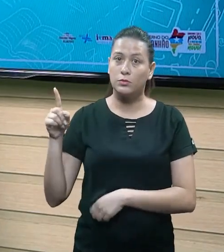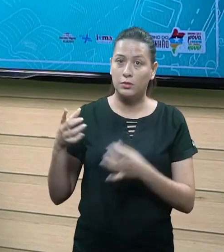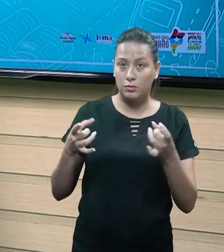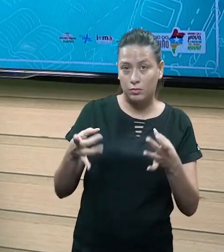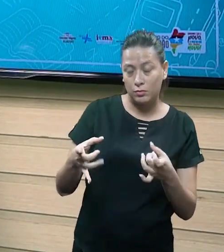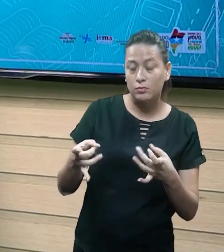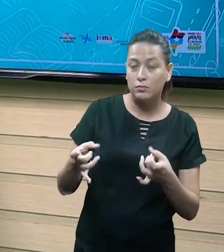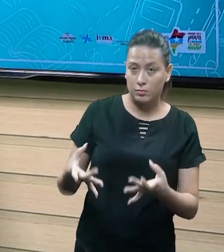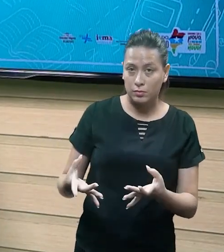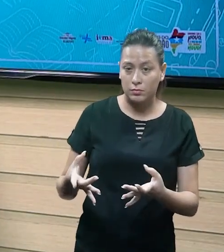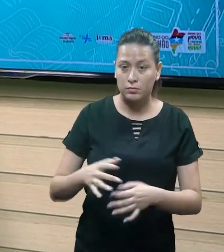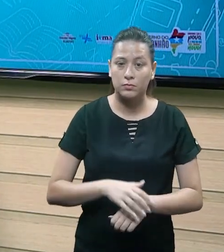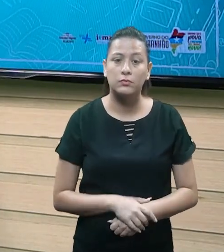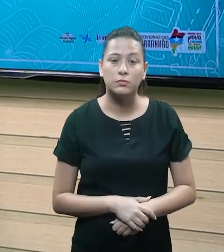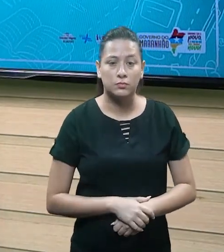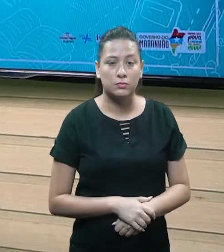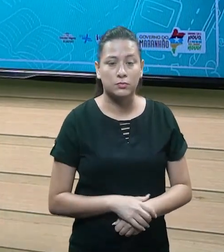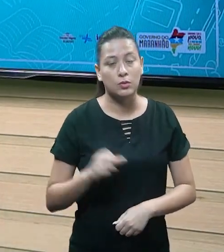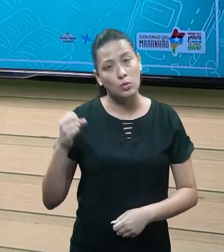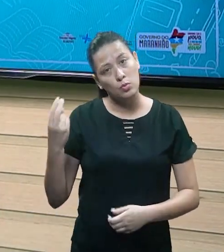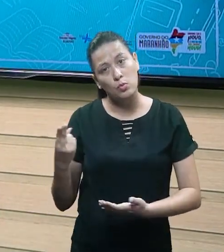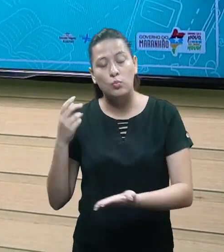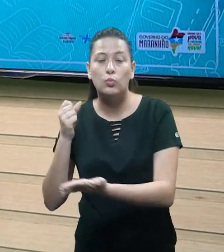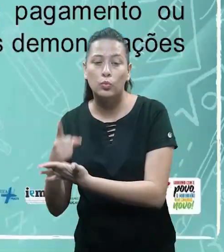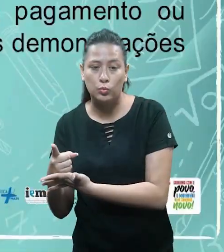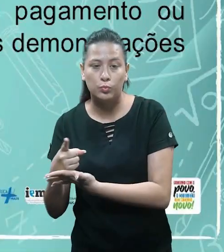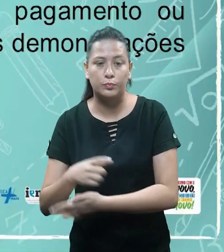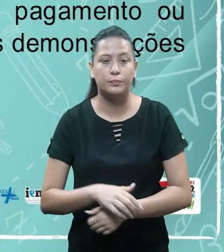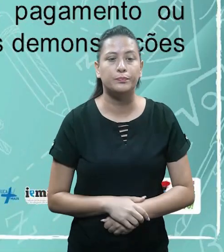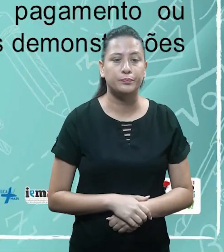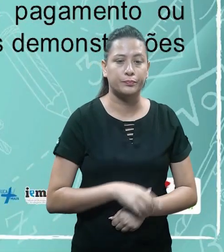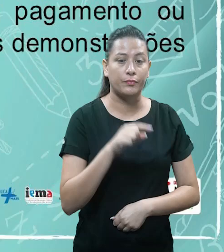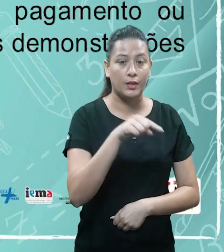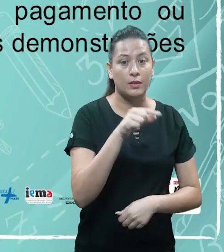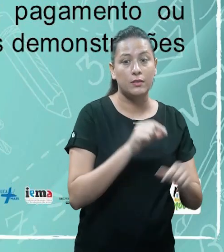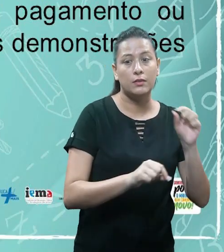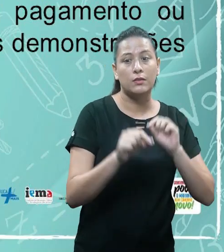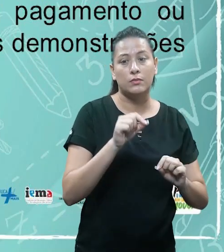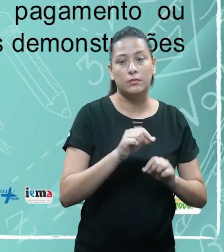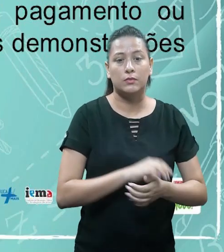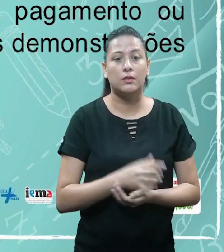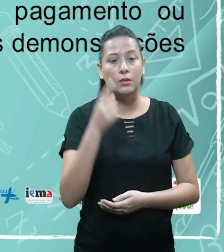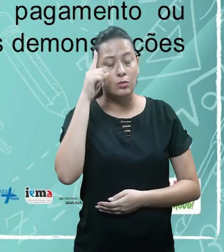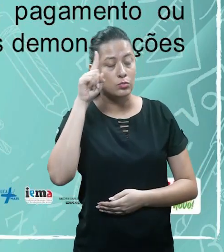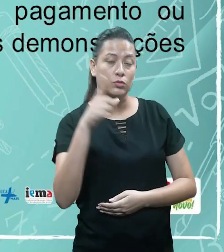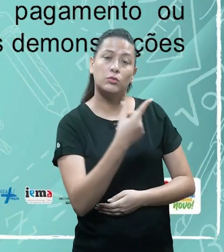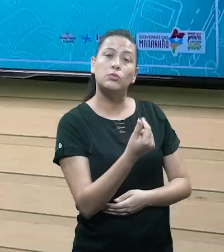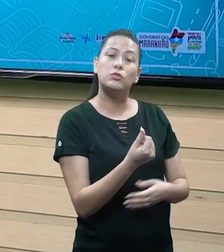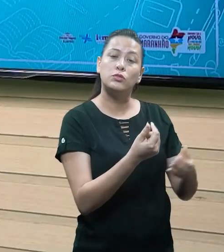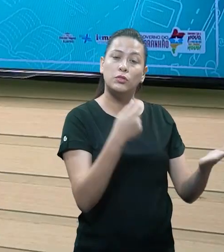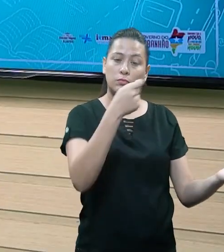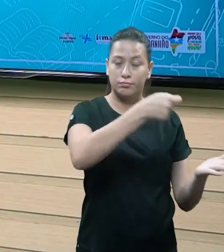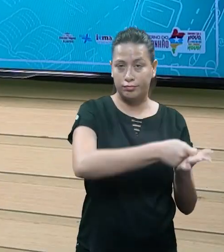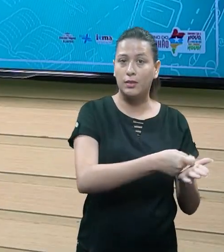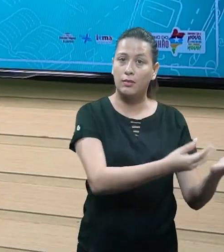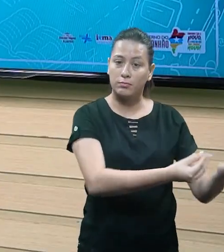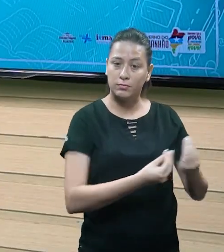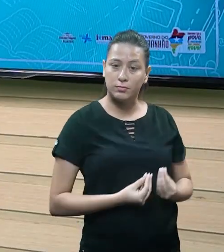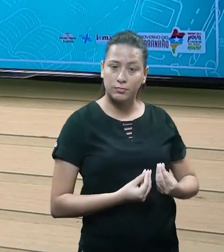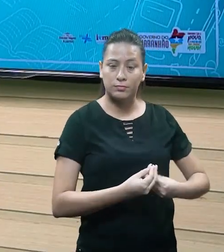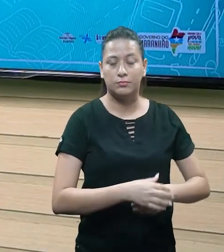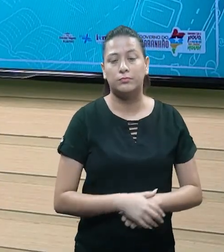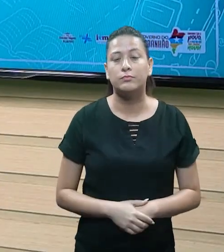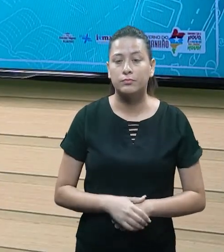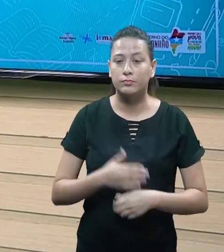compra e não a data de recebimento de valores. São situações diferentes, tá? Que reconhece pelo fato a data do pagamento ou recebimento. Voltando para deixar claro,